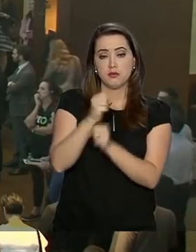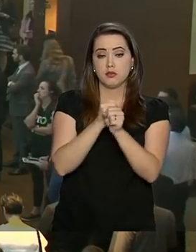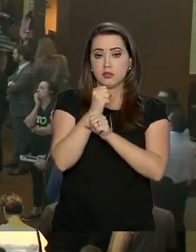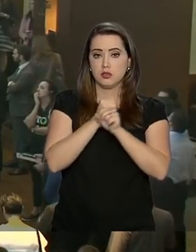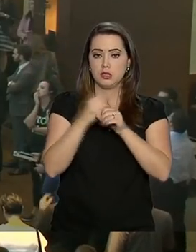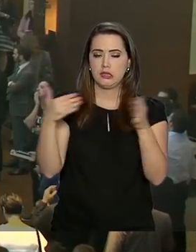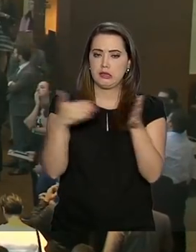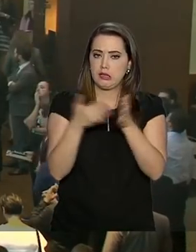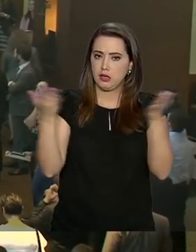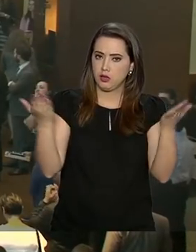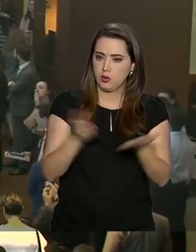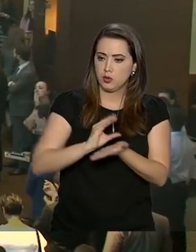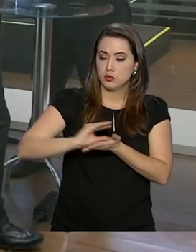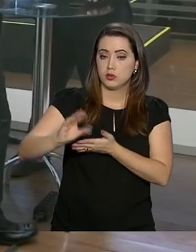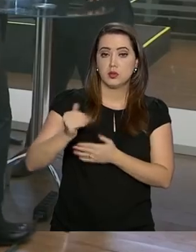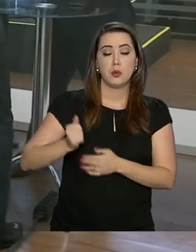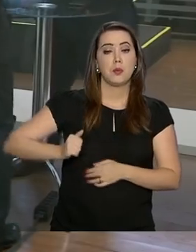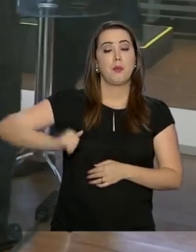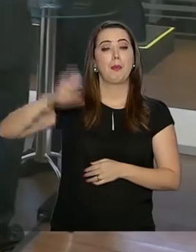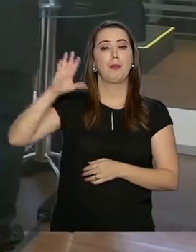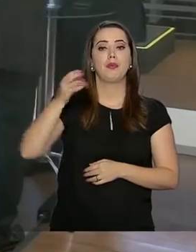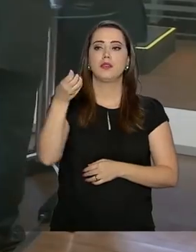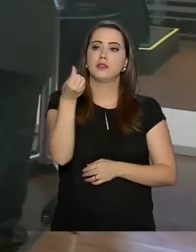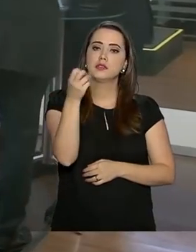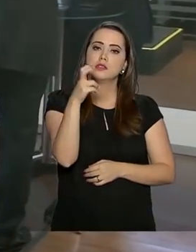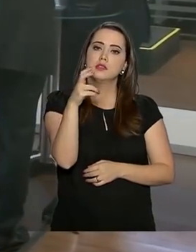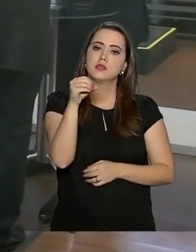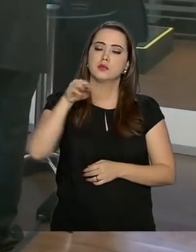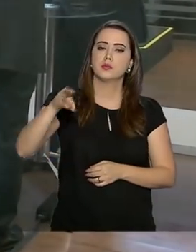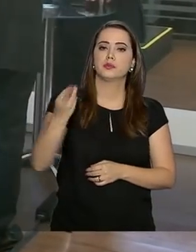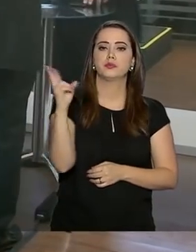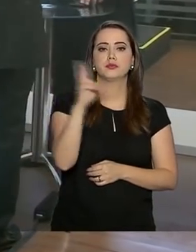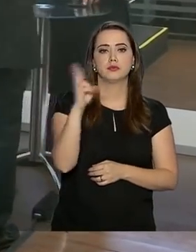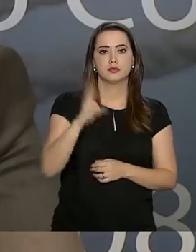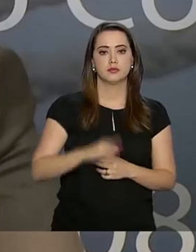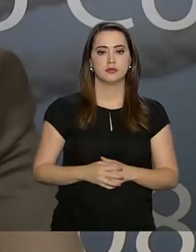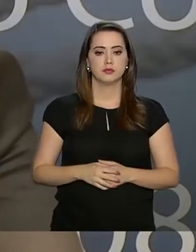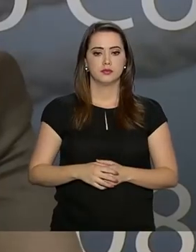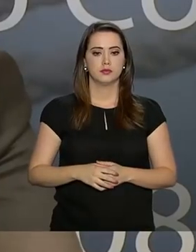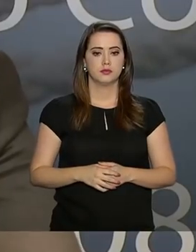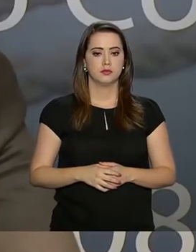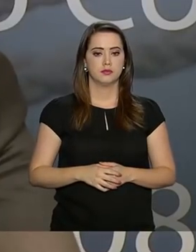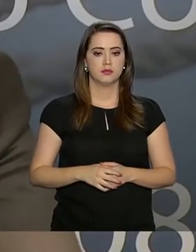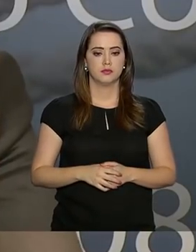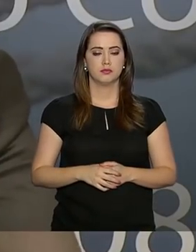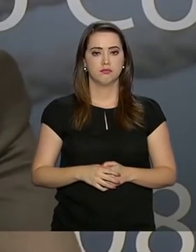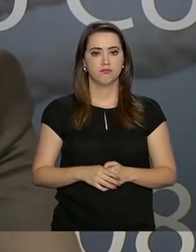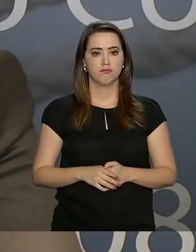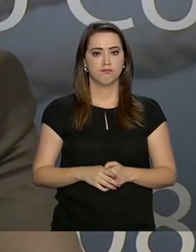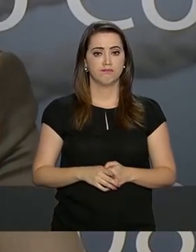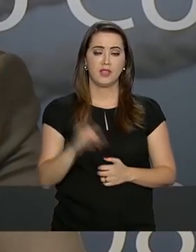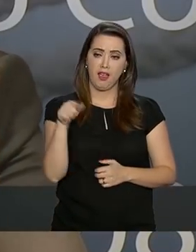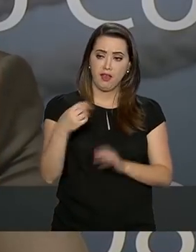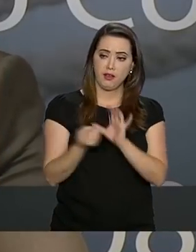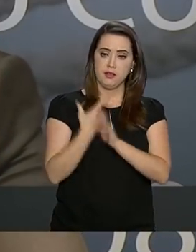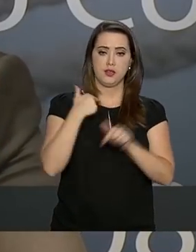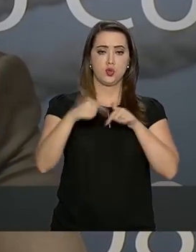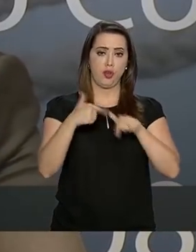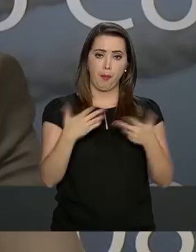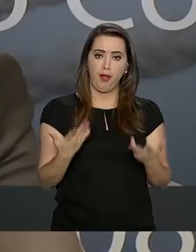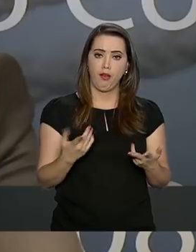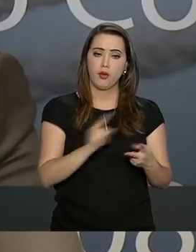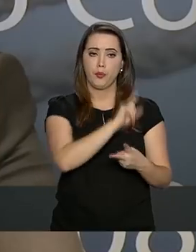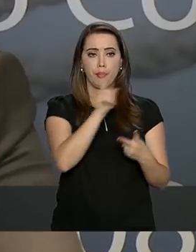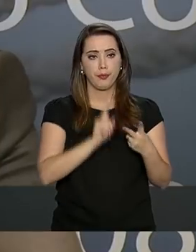Até agora, os investimentos superaram os R 650 milhões. Isso é emprego que vai ser gerado,